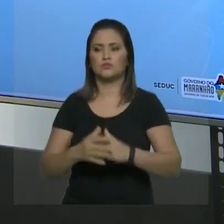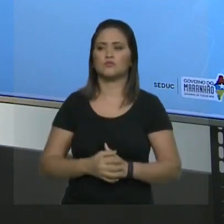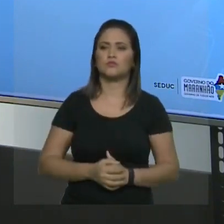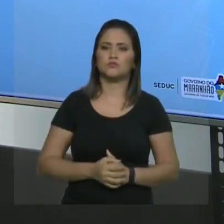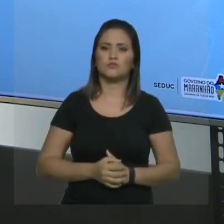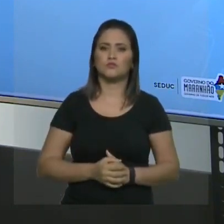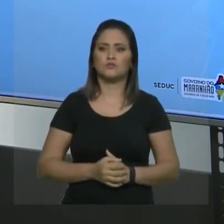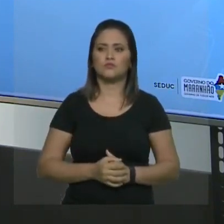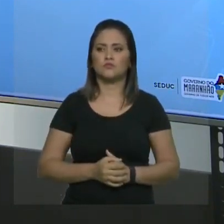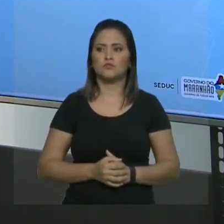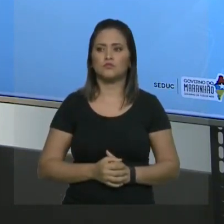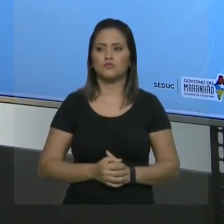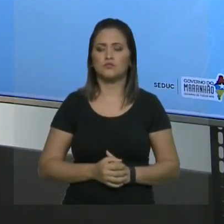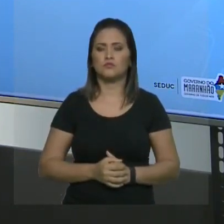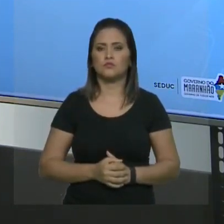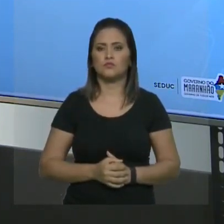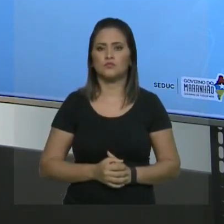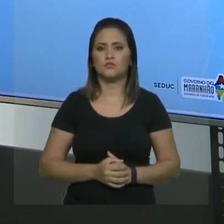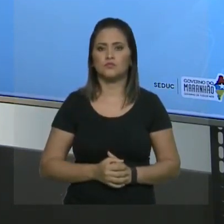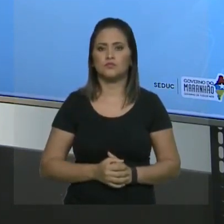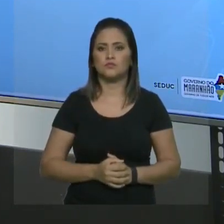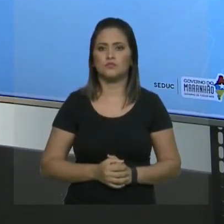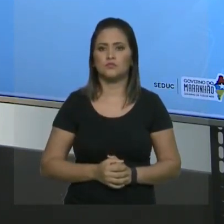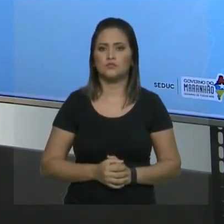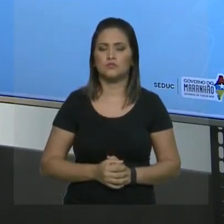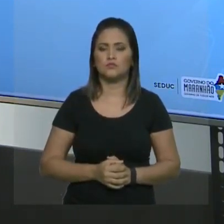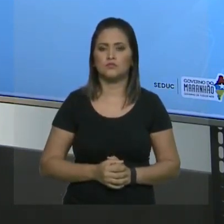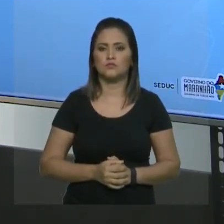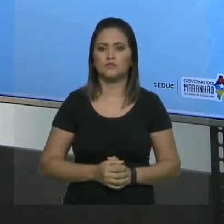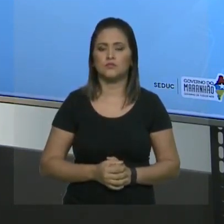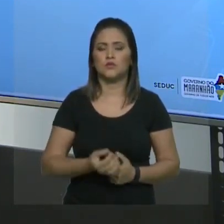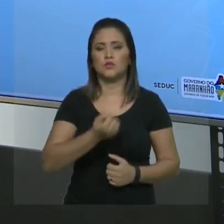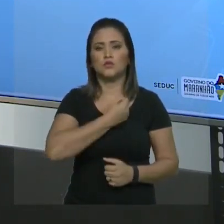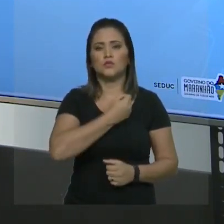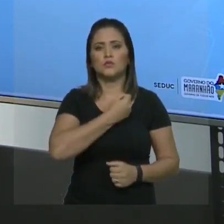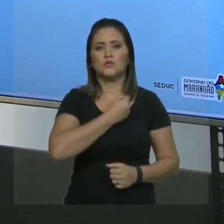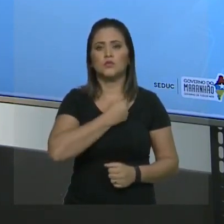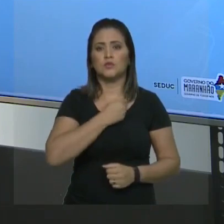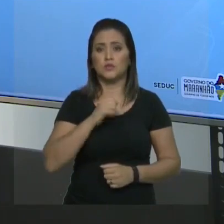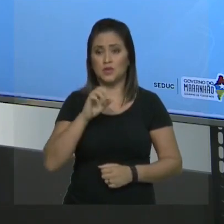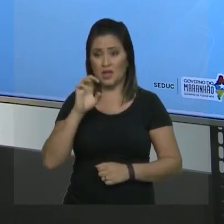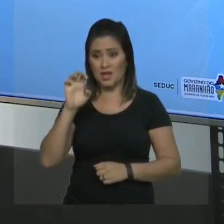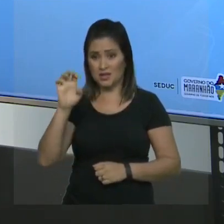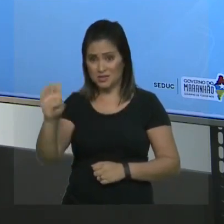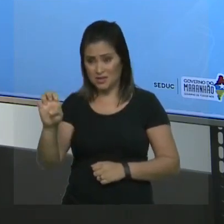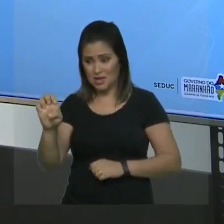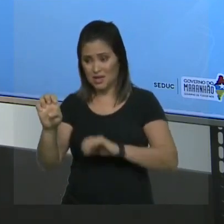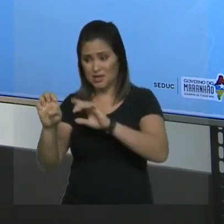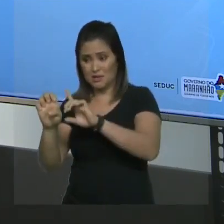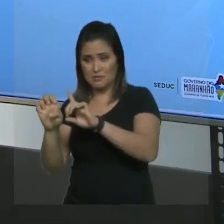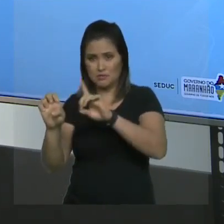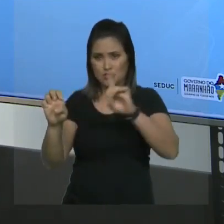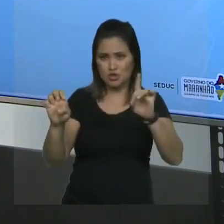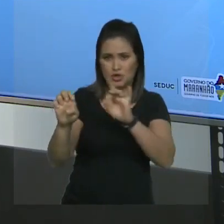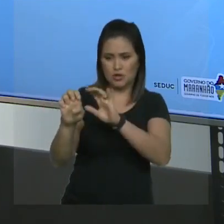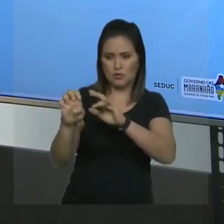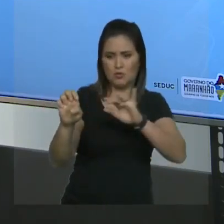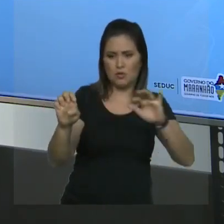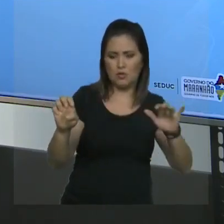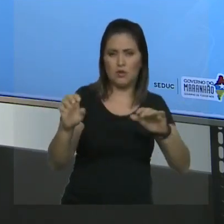insaturação. A nossa segunda prioridade, então eu vou numerar da esquerda para a direita.